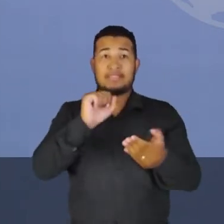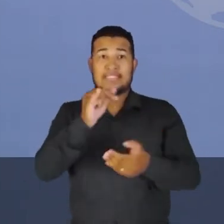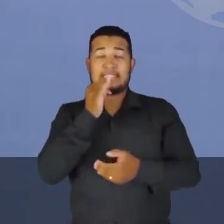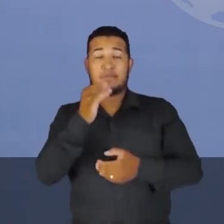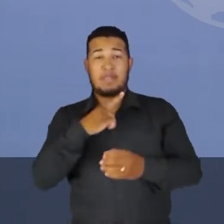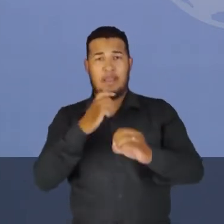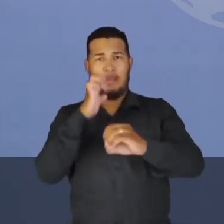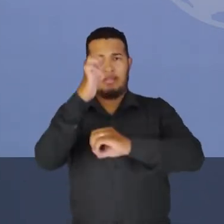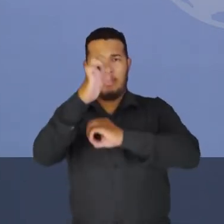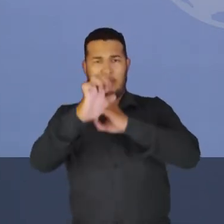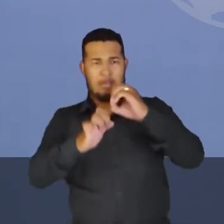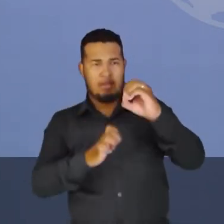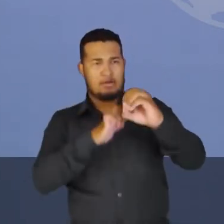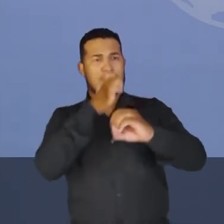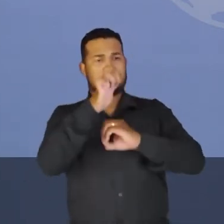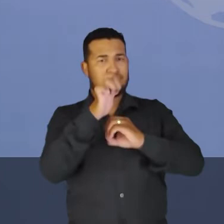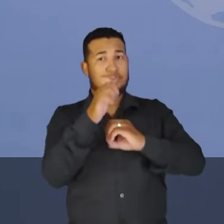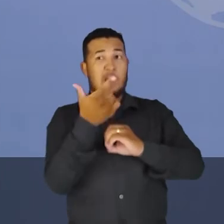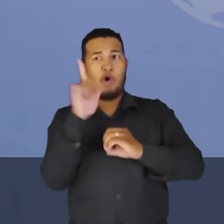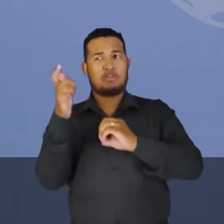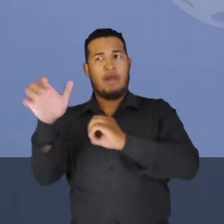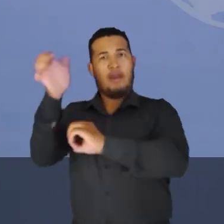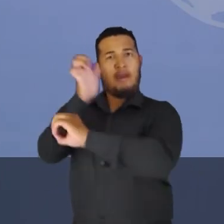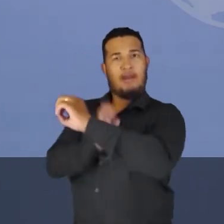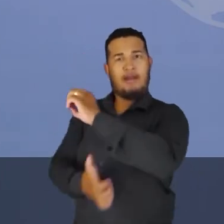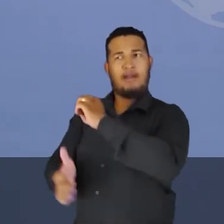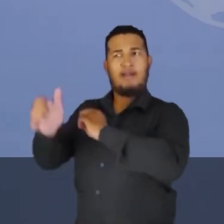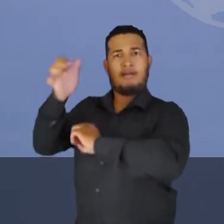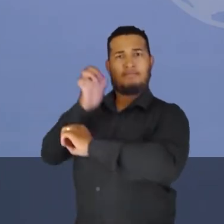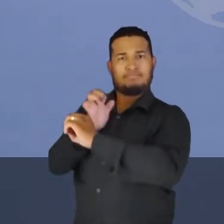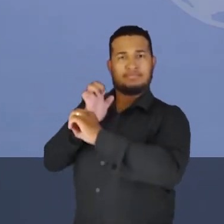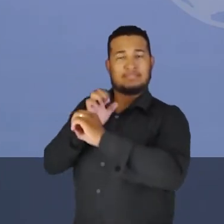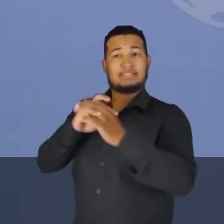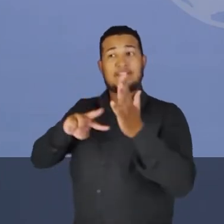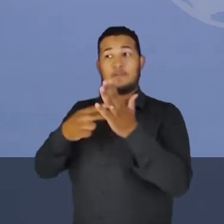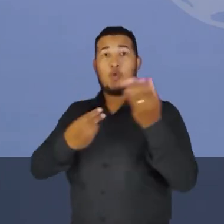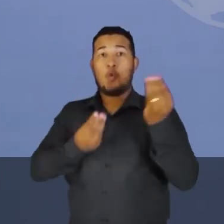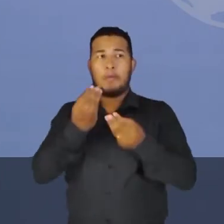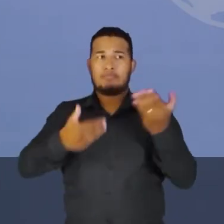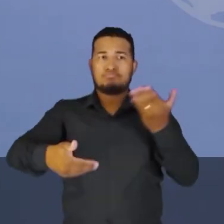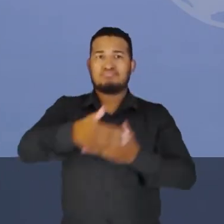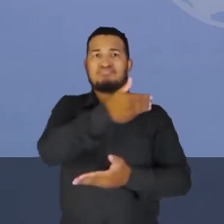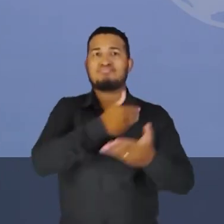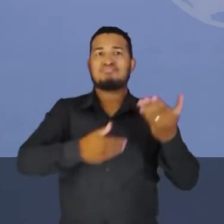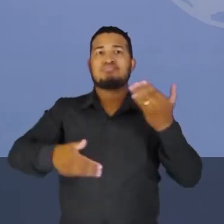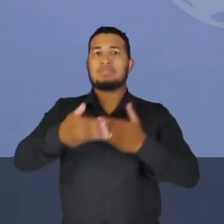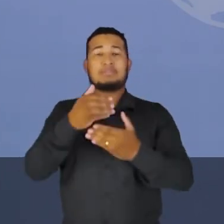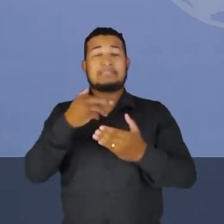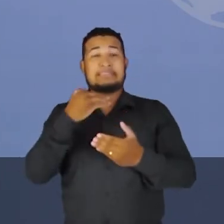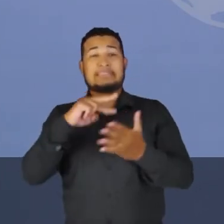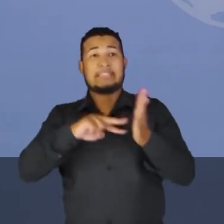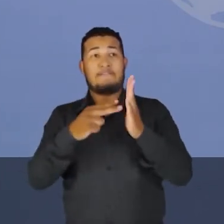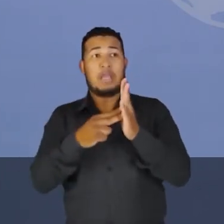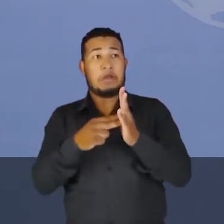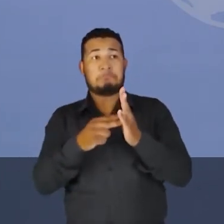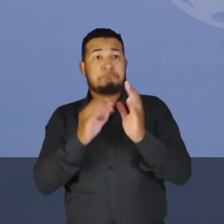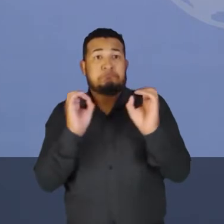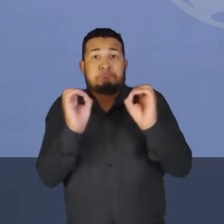em um sentido e outros girando em outro sentido, a interação entre eles anularia.